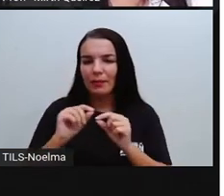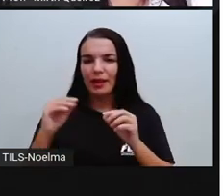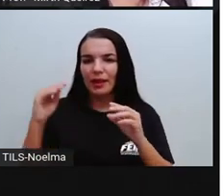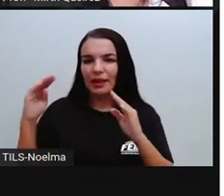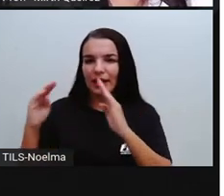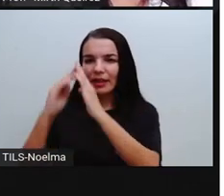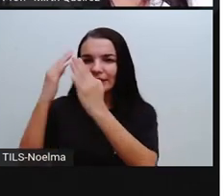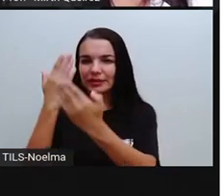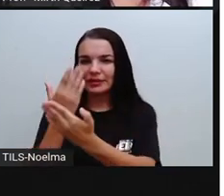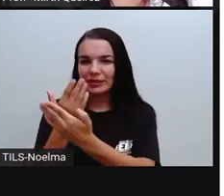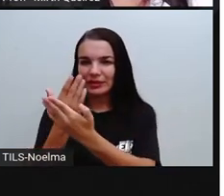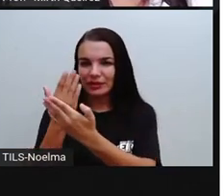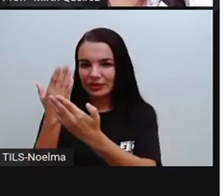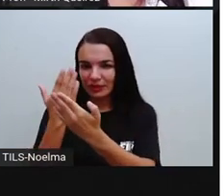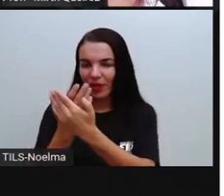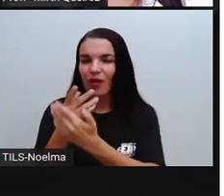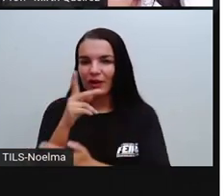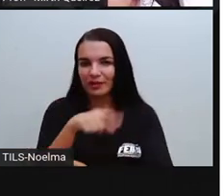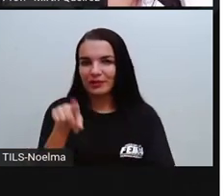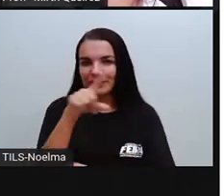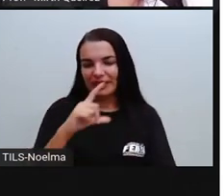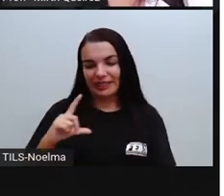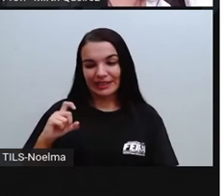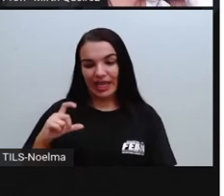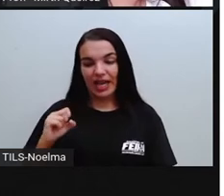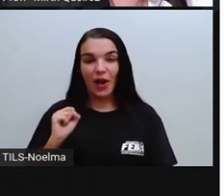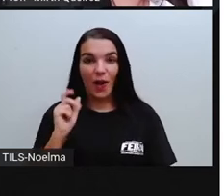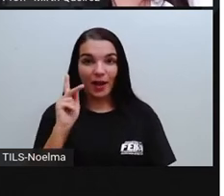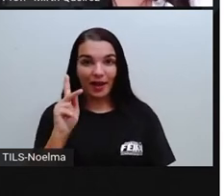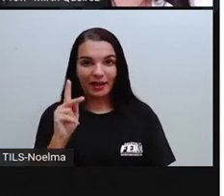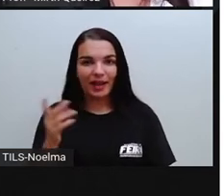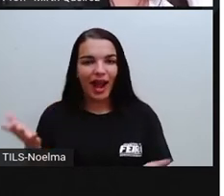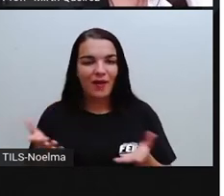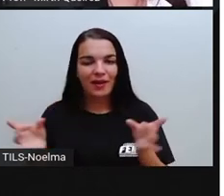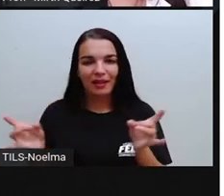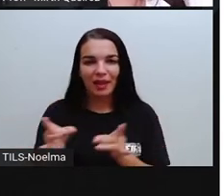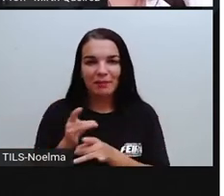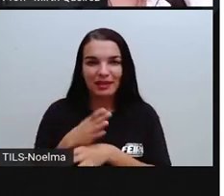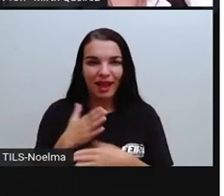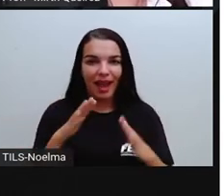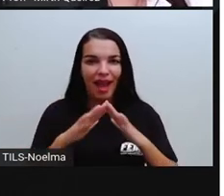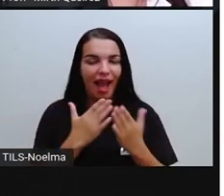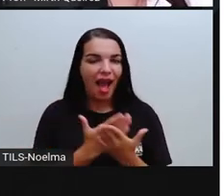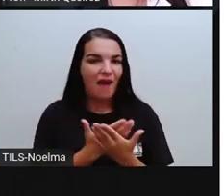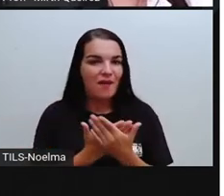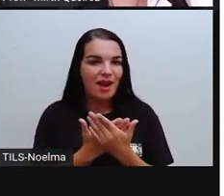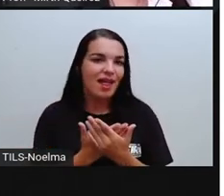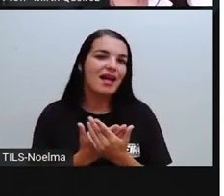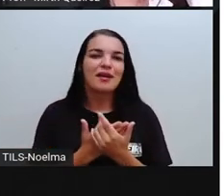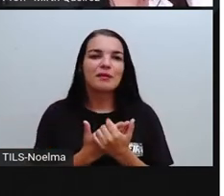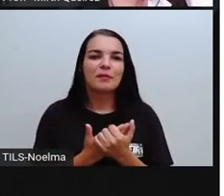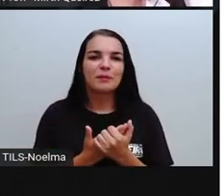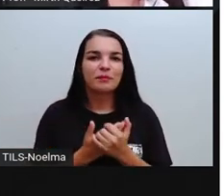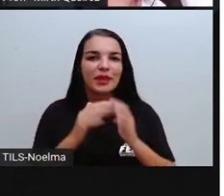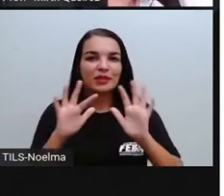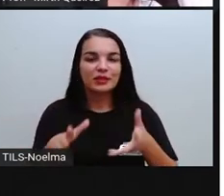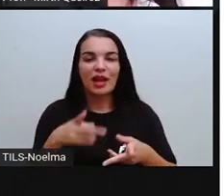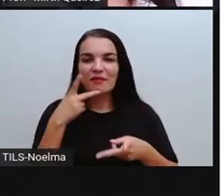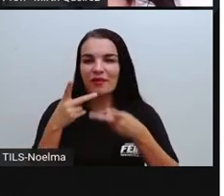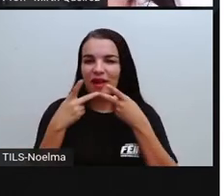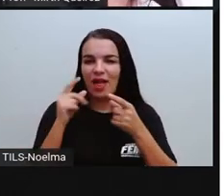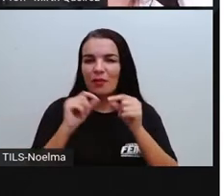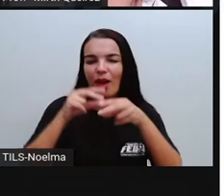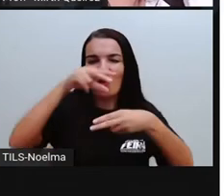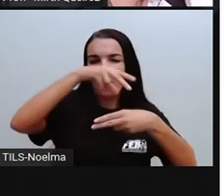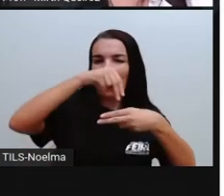caso tenham redes sociais. E para terminar a nossa aula, né? A gente que já falou muito sobre o